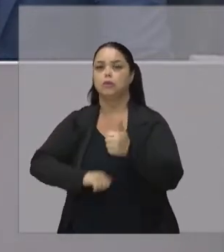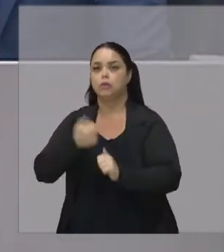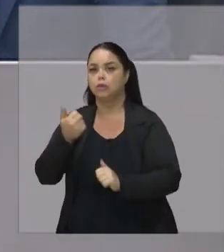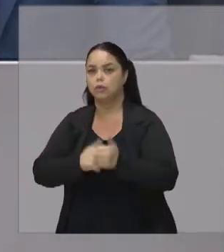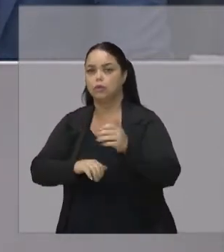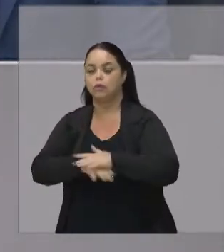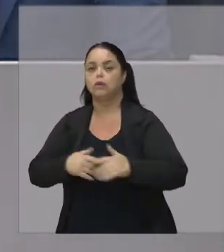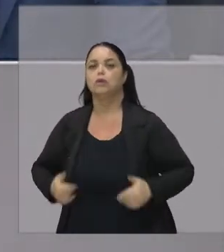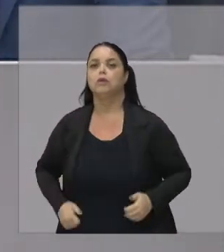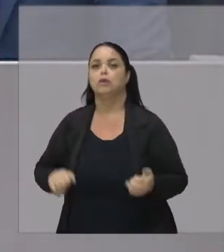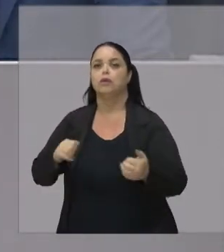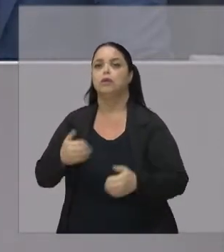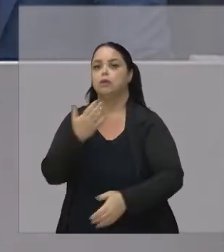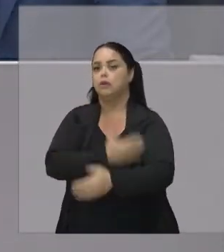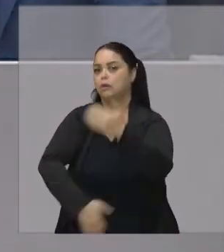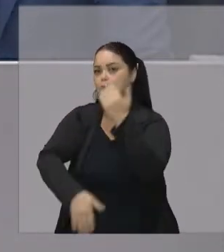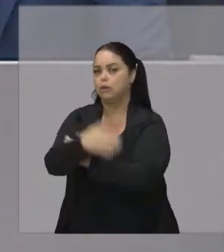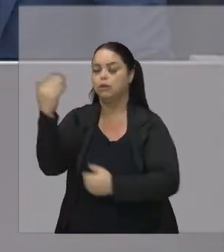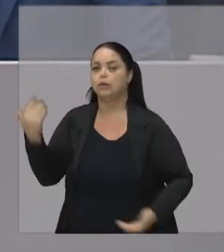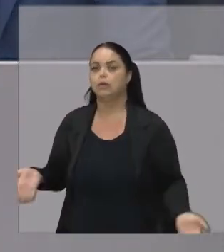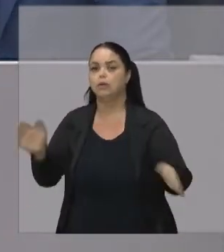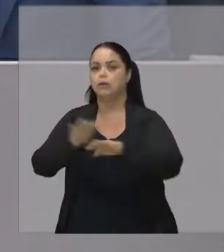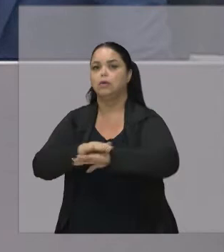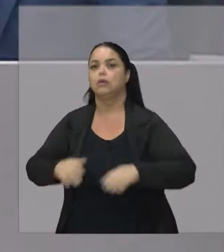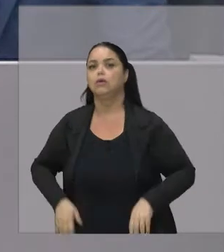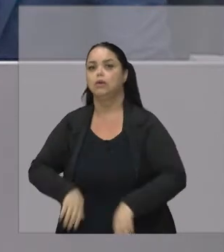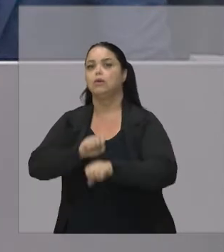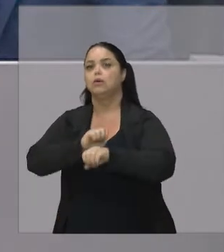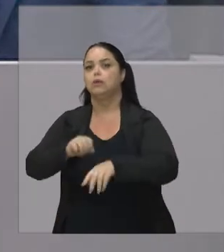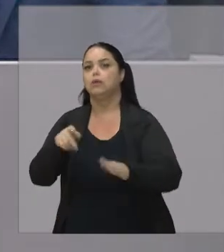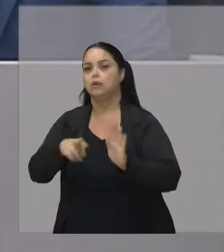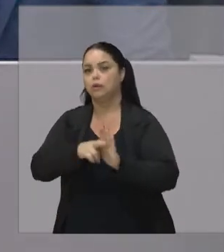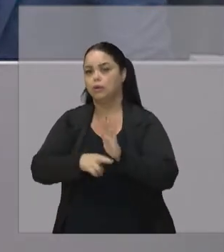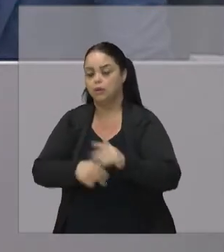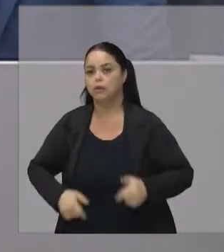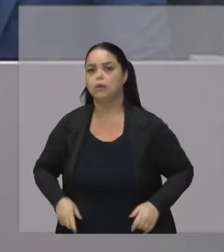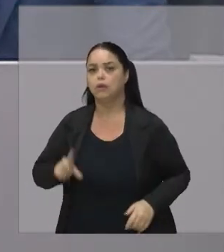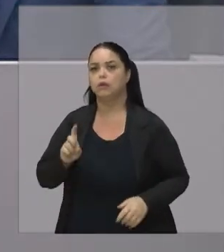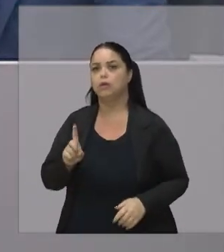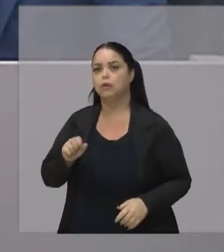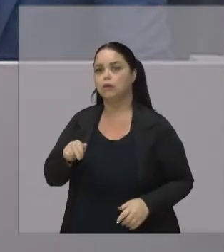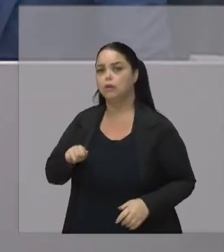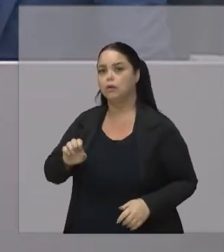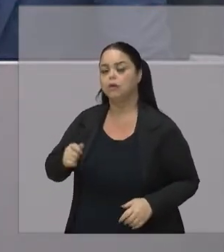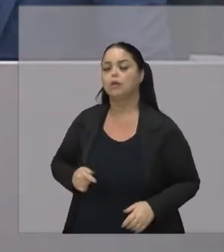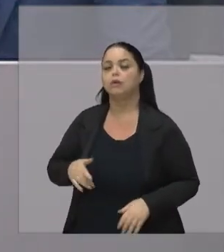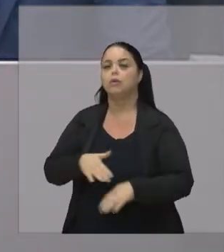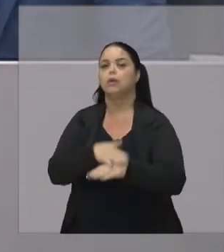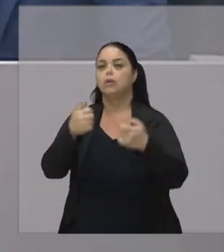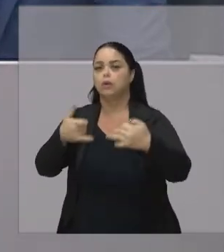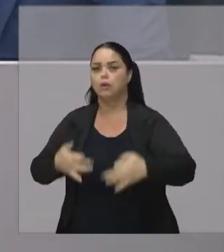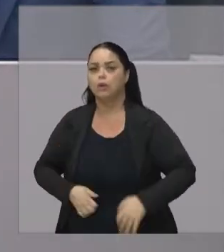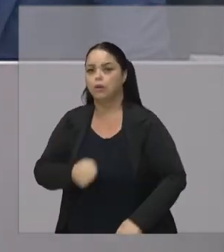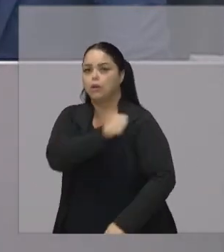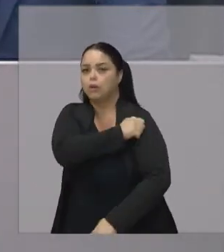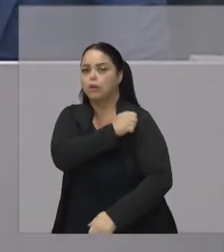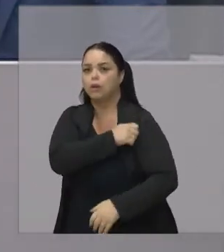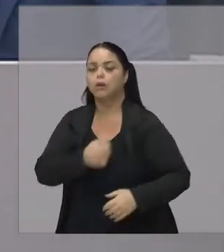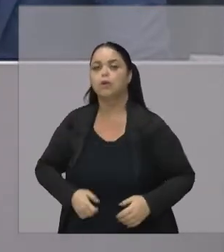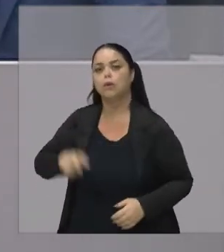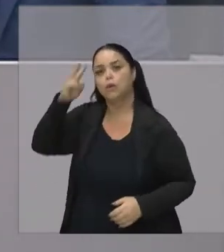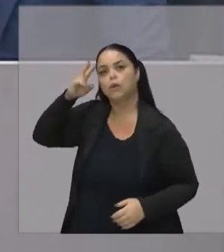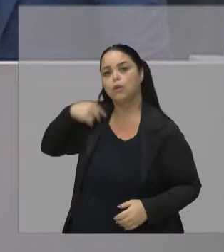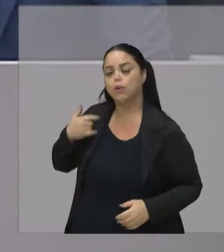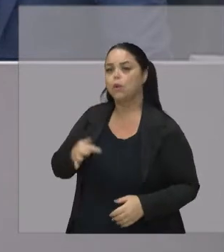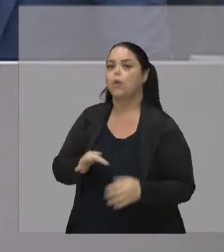Esportivo Educacional De Inclusão E Daniel Sempre que eu converso Com os meus alunos Eu conto um pouco Da minha história Do